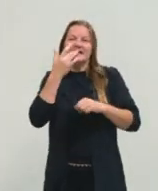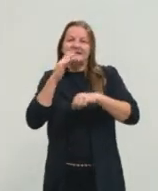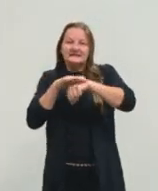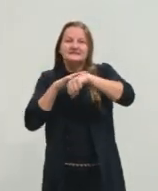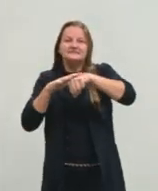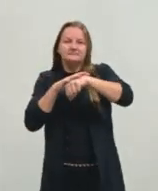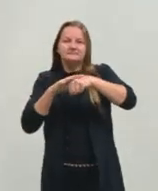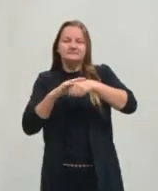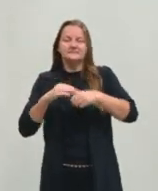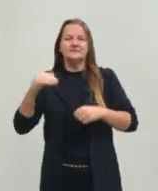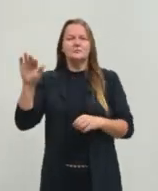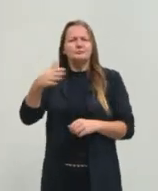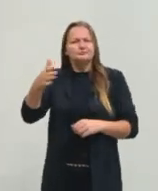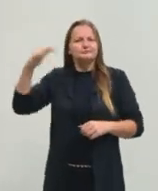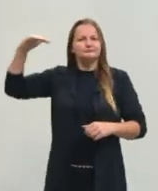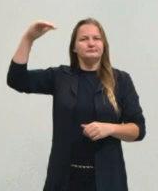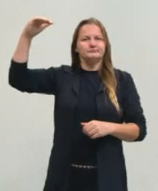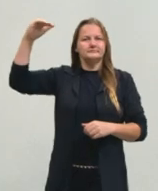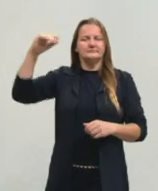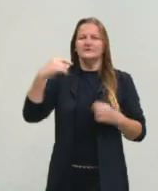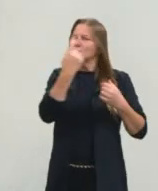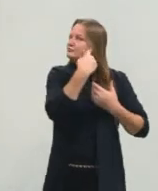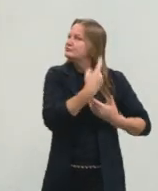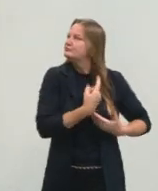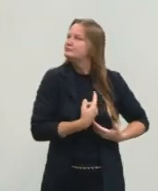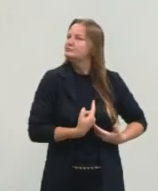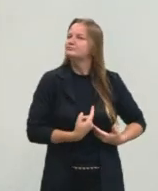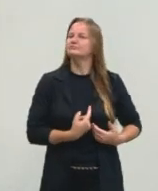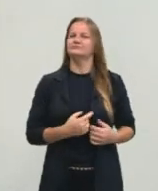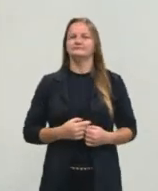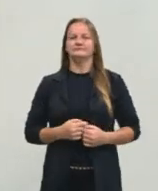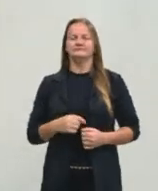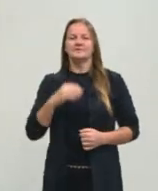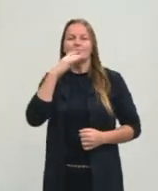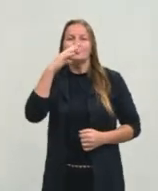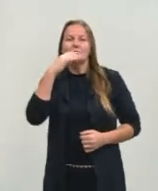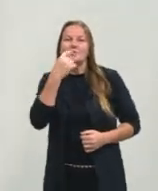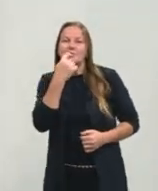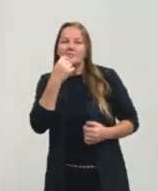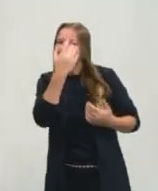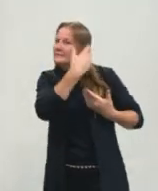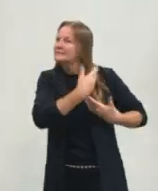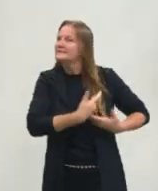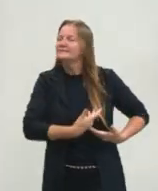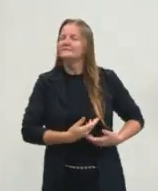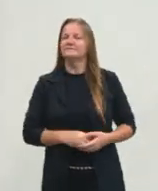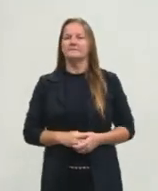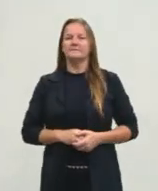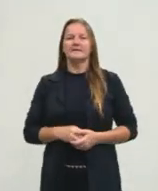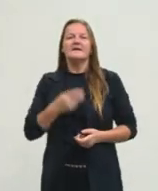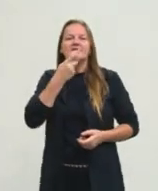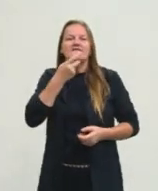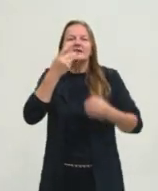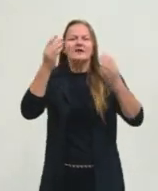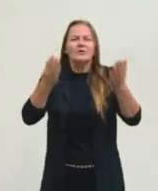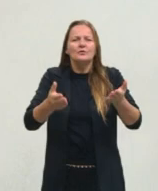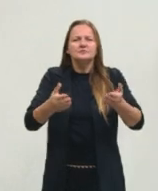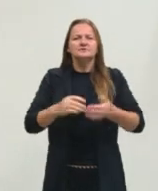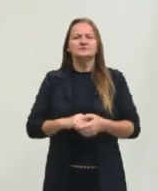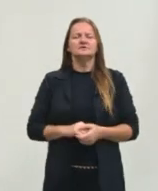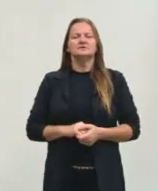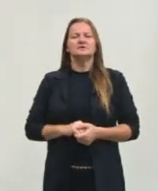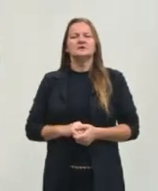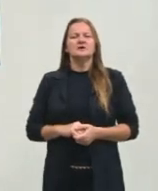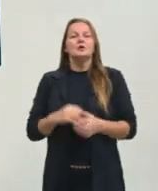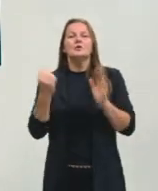estatura média, cabelos cacheados, pintados de cor vermelha. A gente vai falar hoje um pouquinho sobre como a